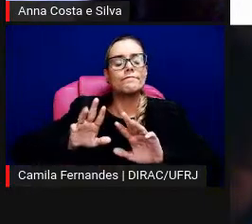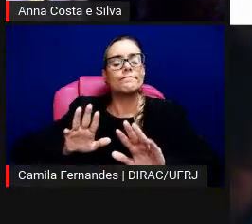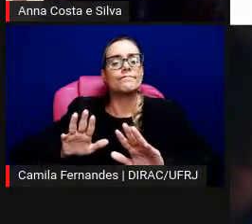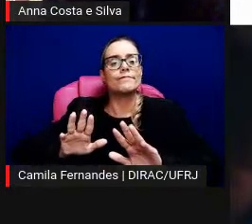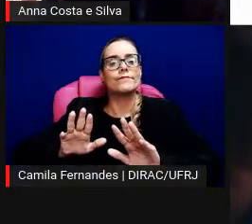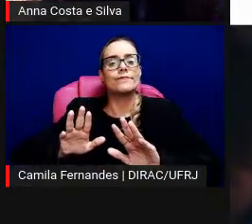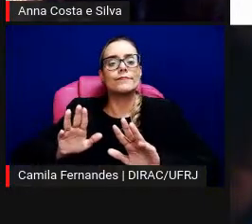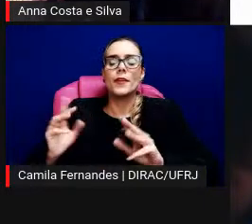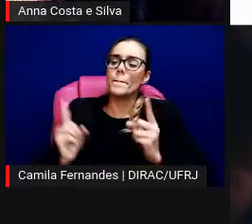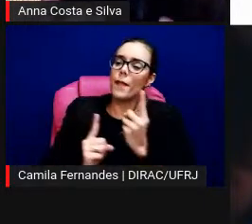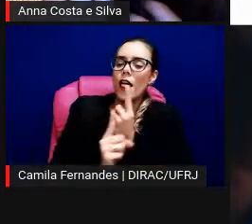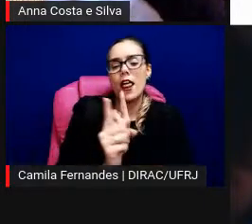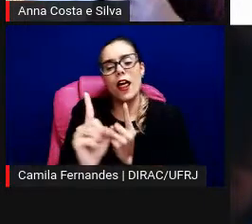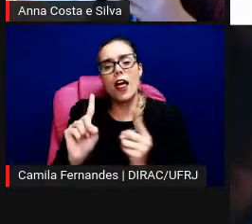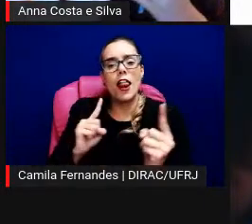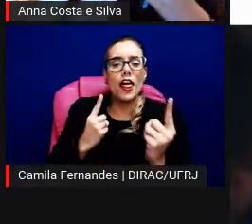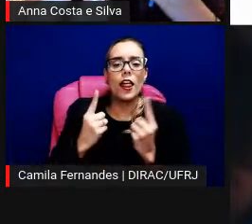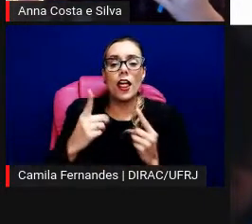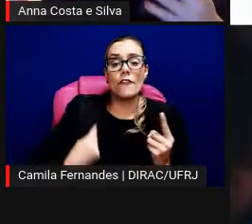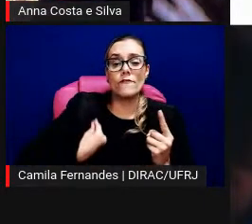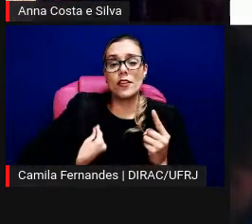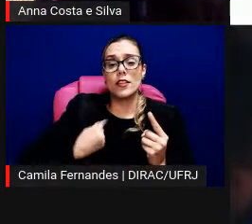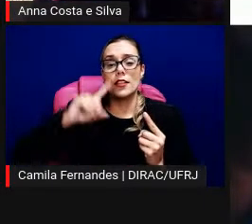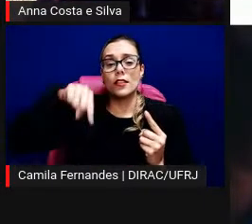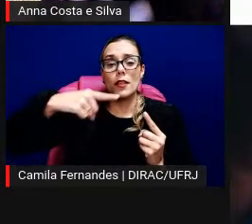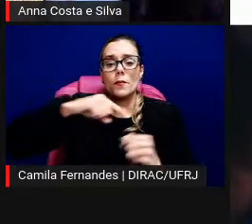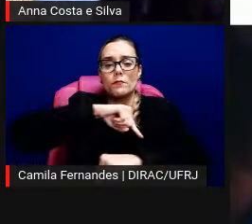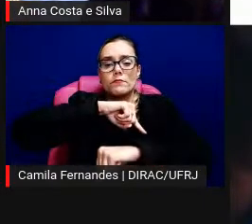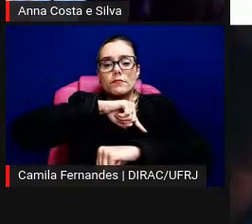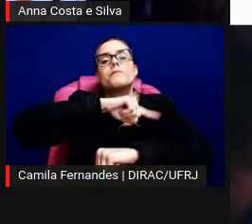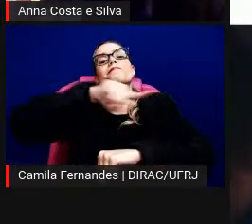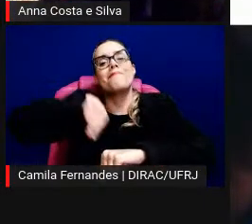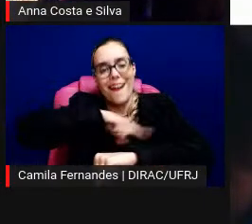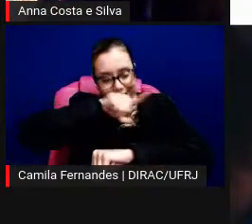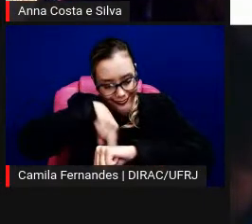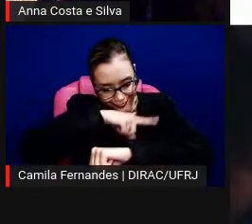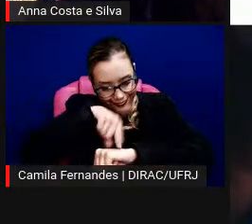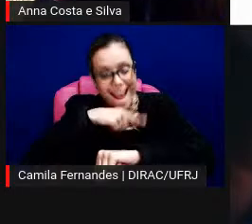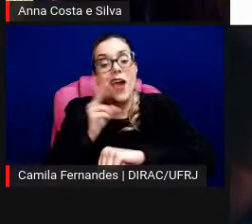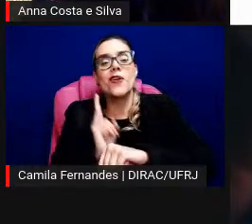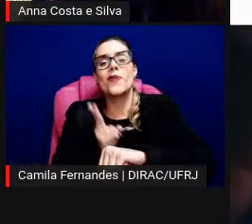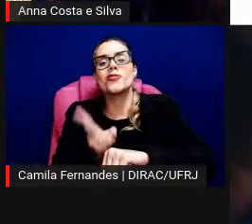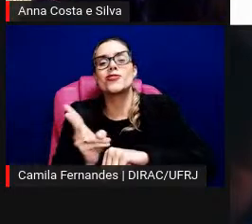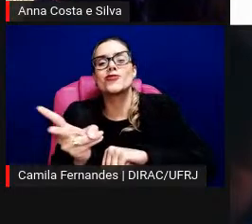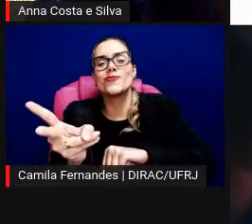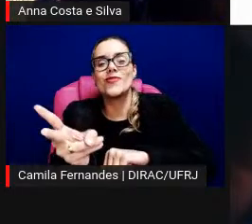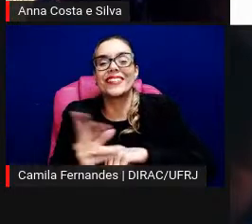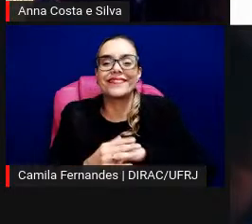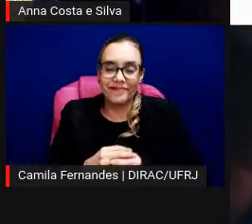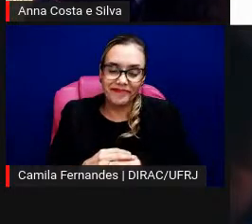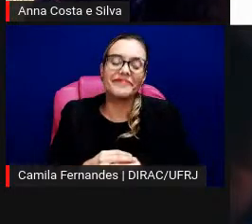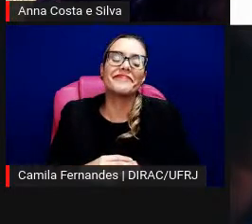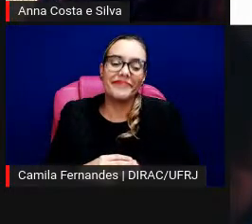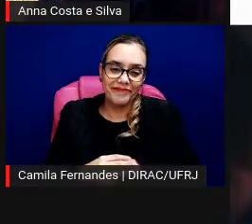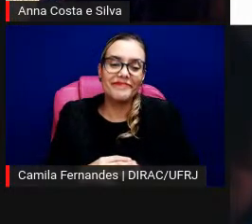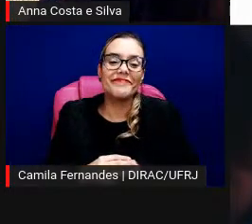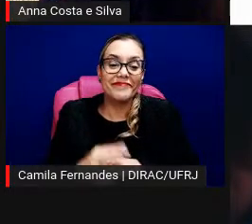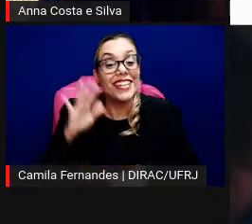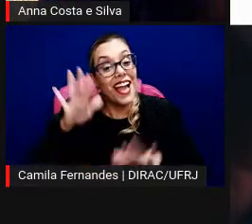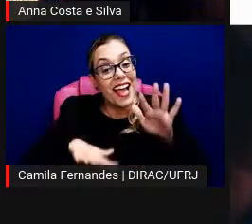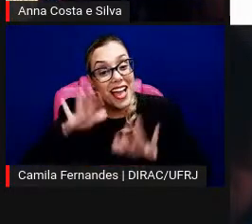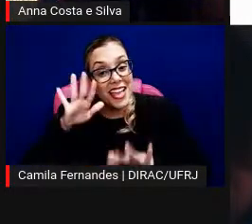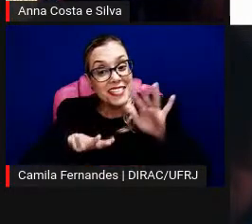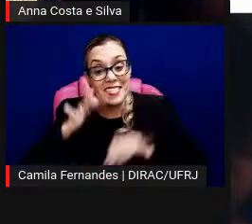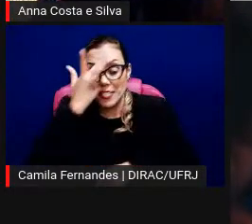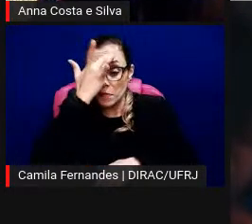são capazes de fazer isso, de criar essa suspensão do tempo, que algumas pessoas podem chamar de experiência